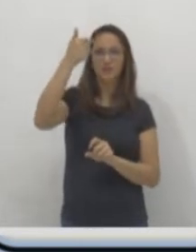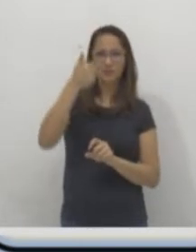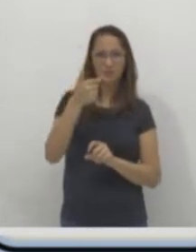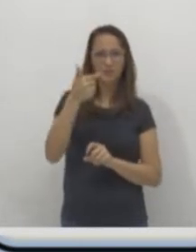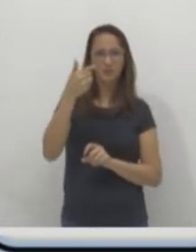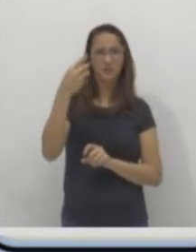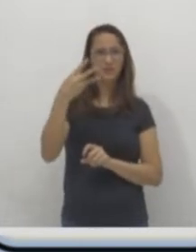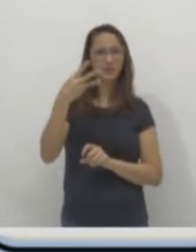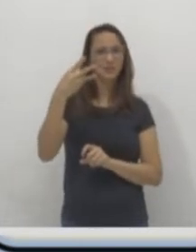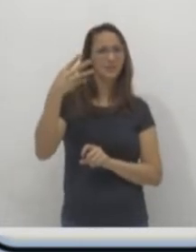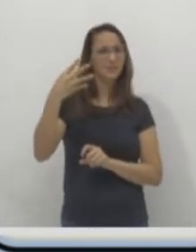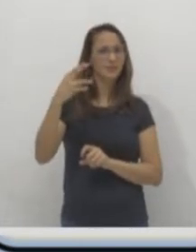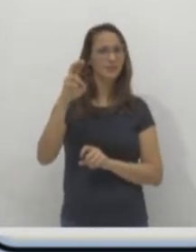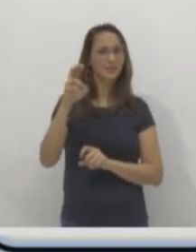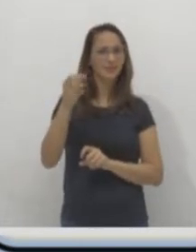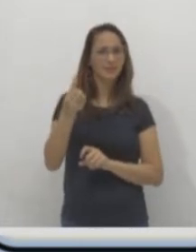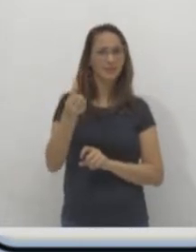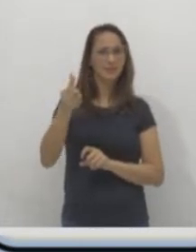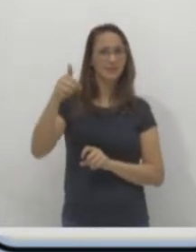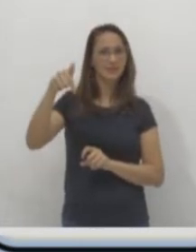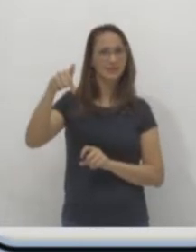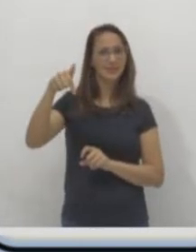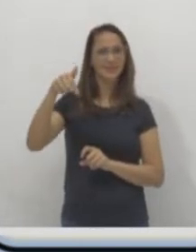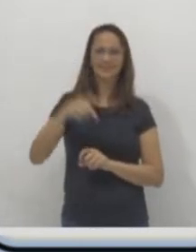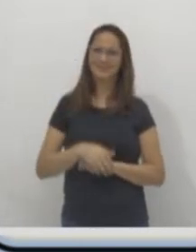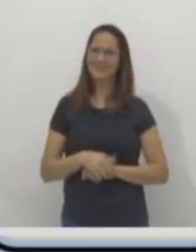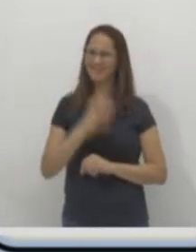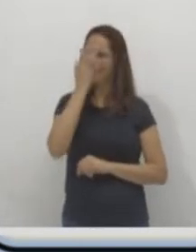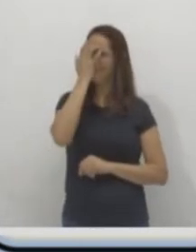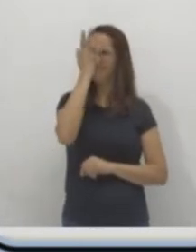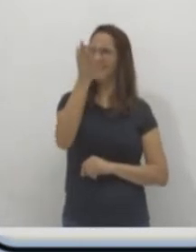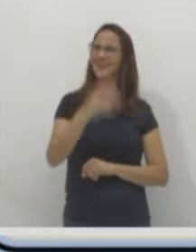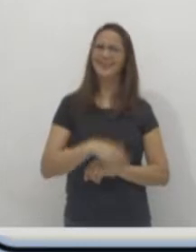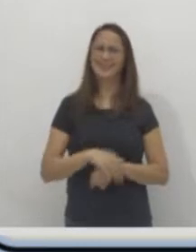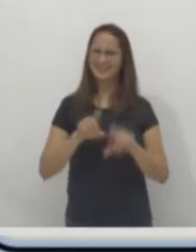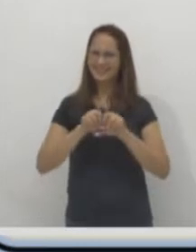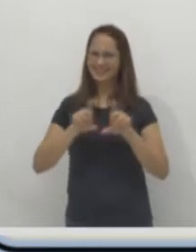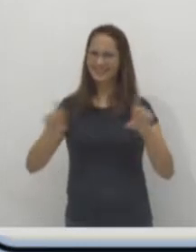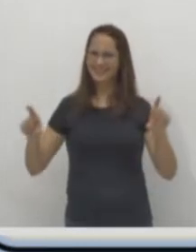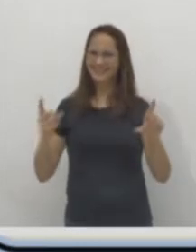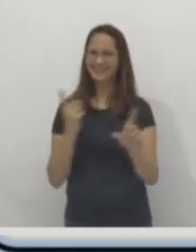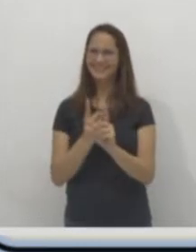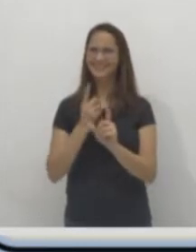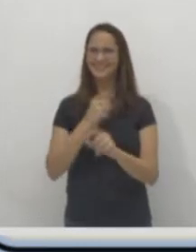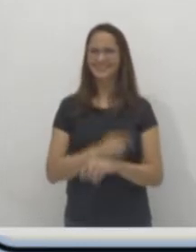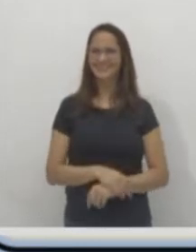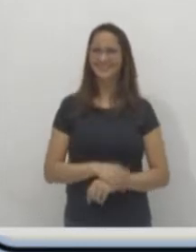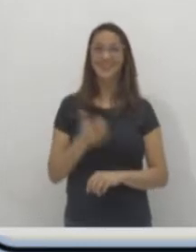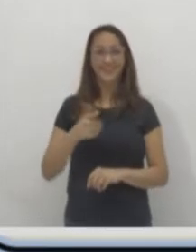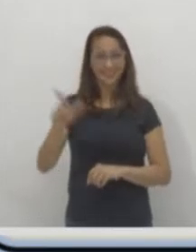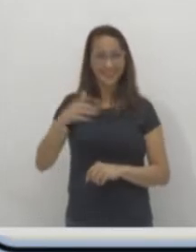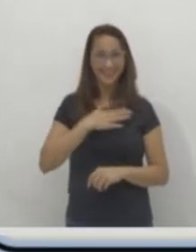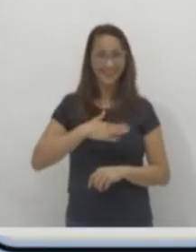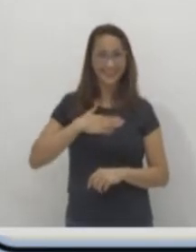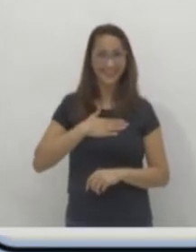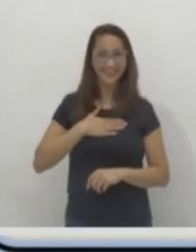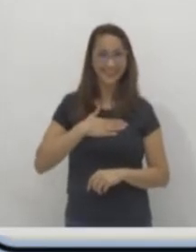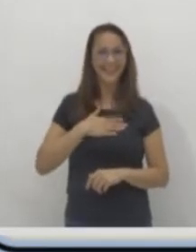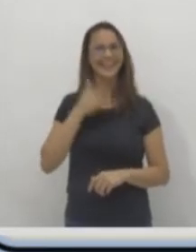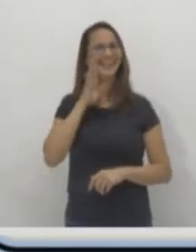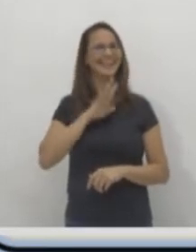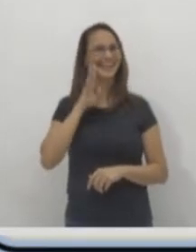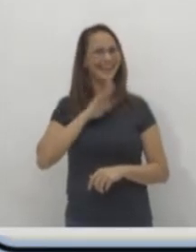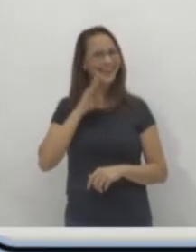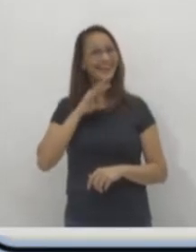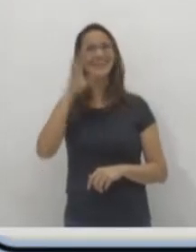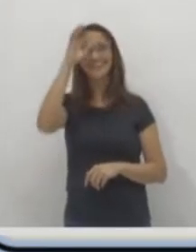É muito fácil, né? Eu sei que vocês são espertos. Aprendendo. Então, vamos testar mais uma vez aqui. Que vocês estão gostando da brincadeira? Legal. A gente